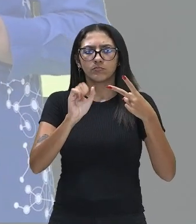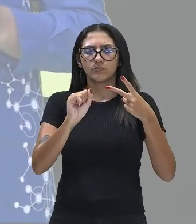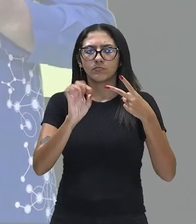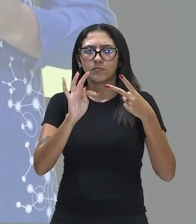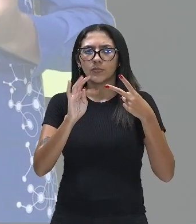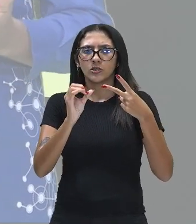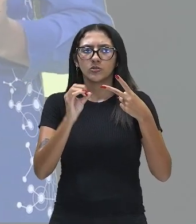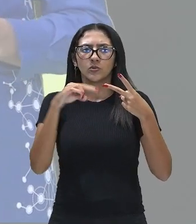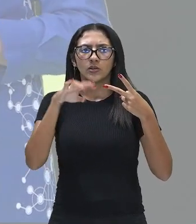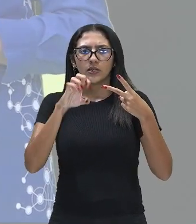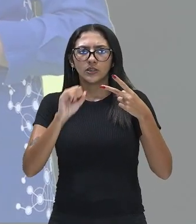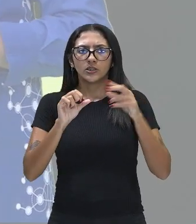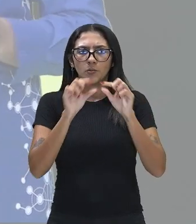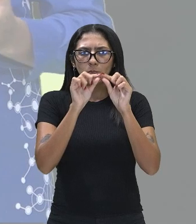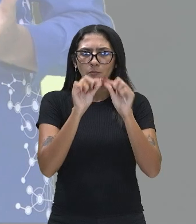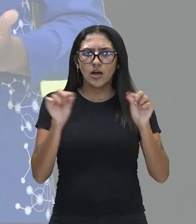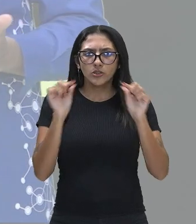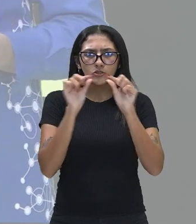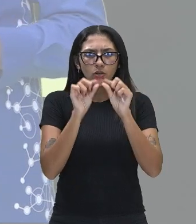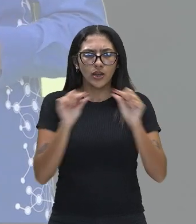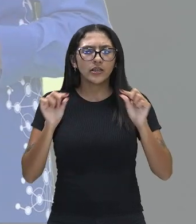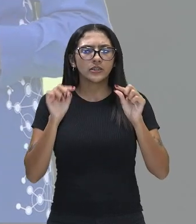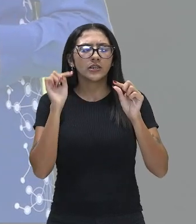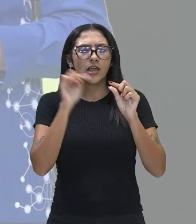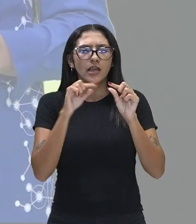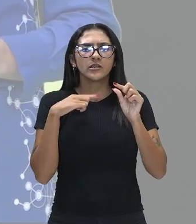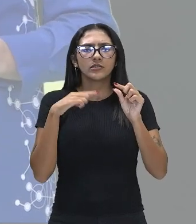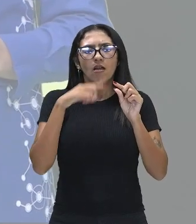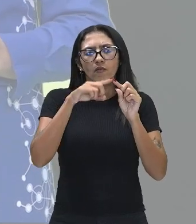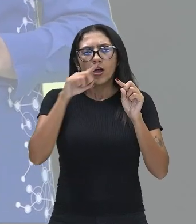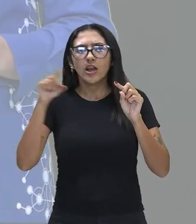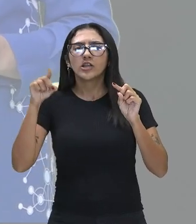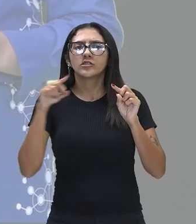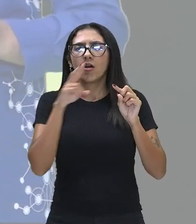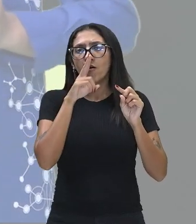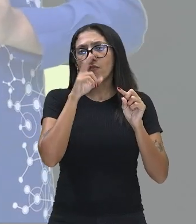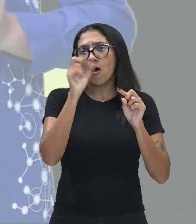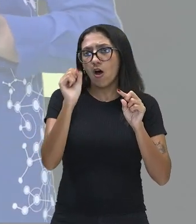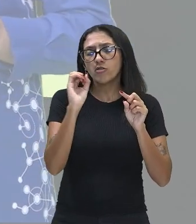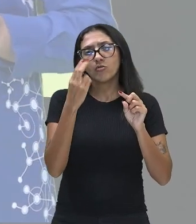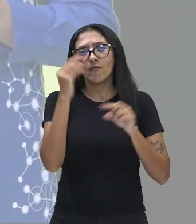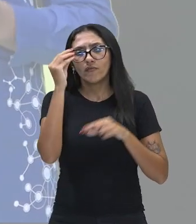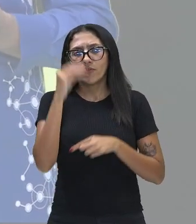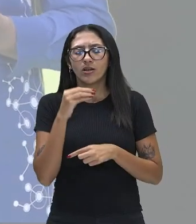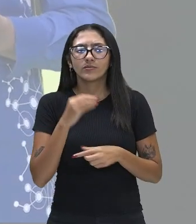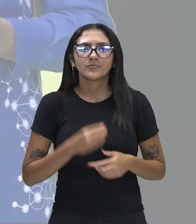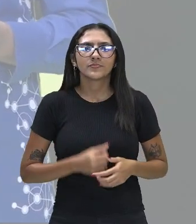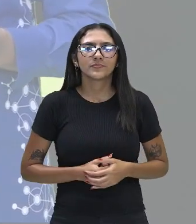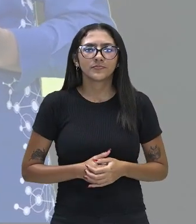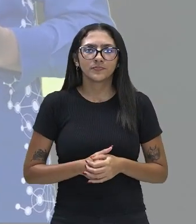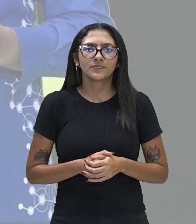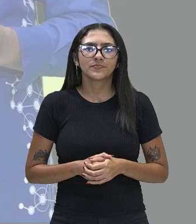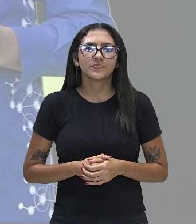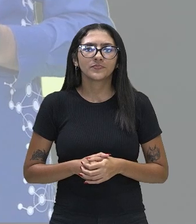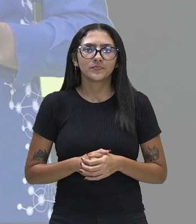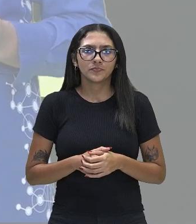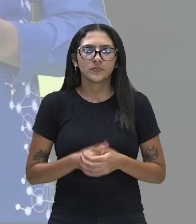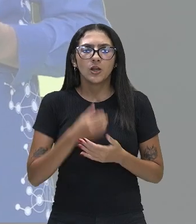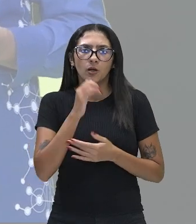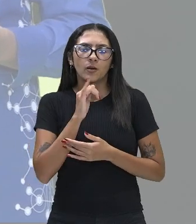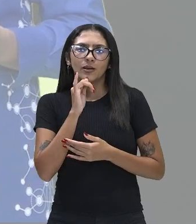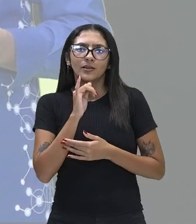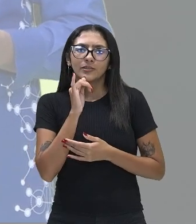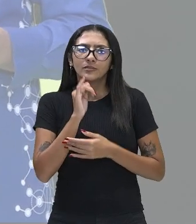falei antes, permitem a nossa percepção, variação da luz. Pensa num detalhe. De noite, nós não temos a